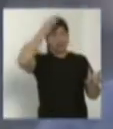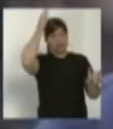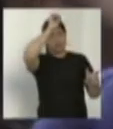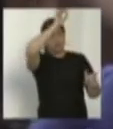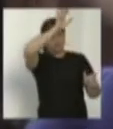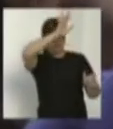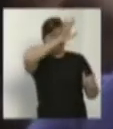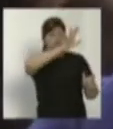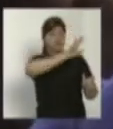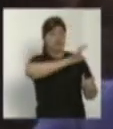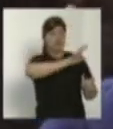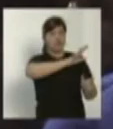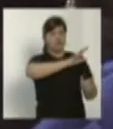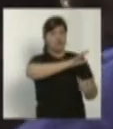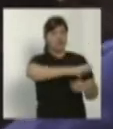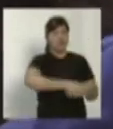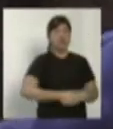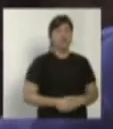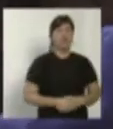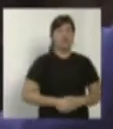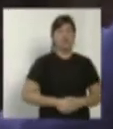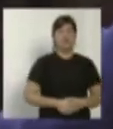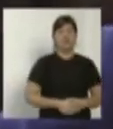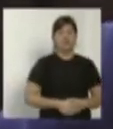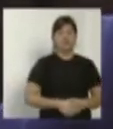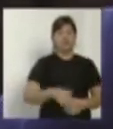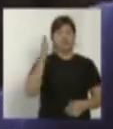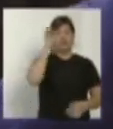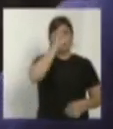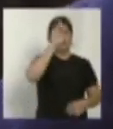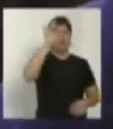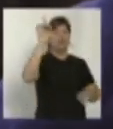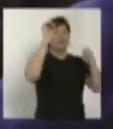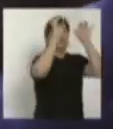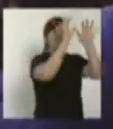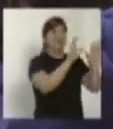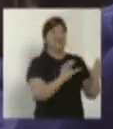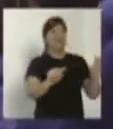Eu te peço, Senhor, Deus, que derrame sobre o Dr. Carlos.